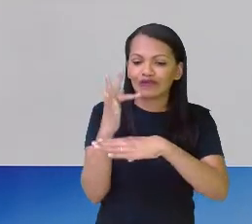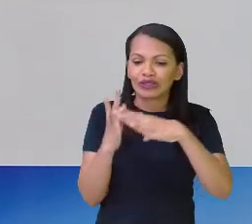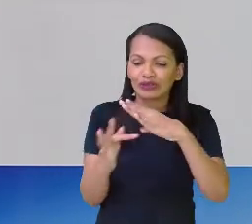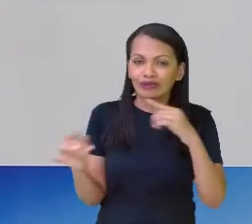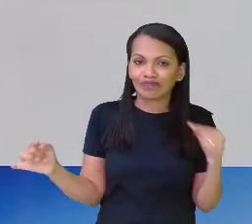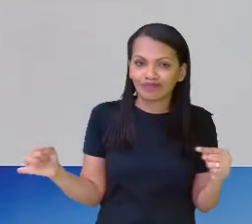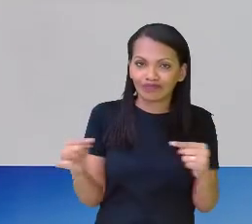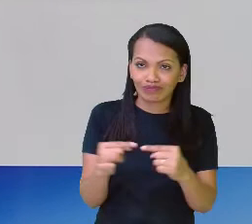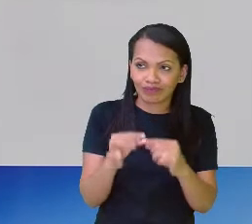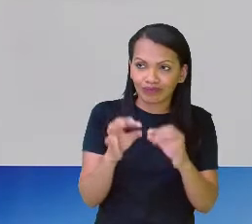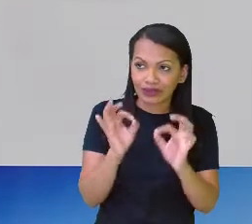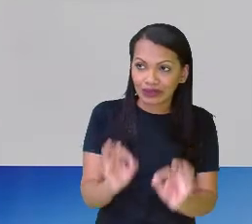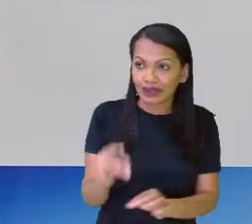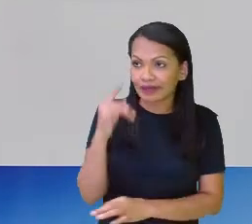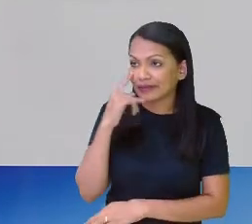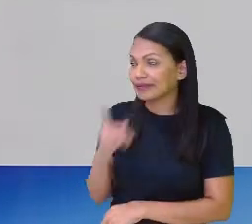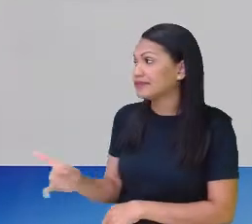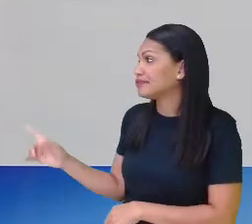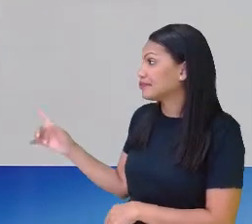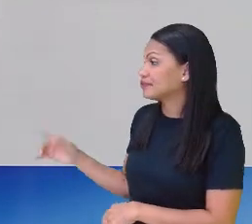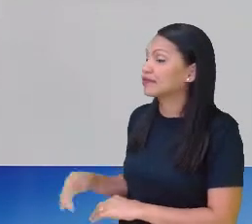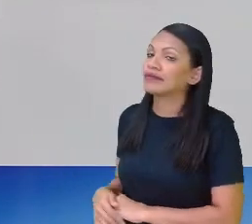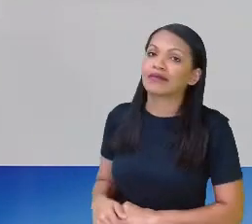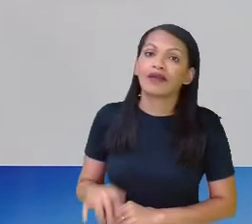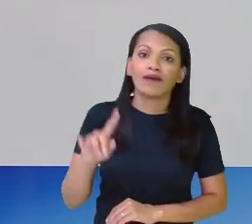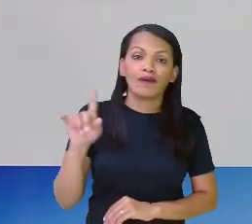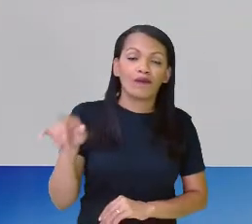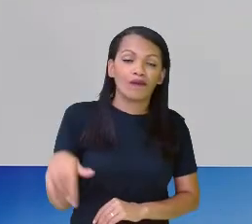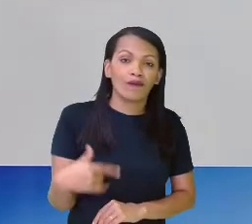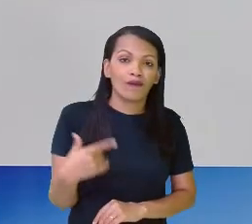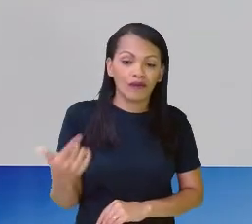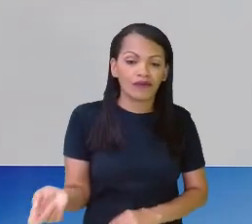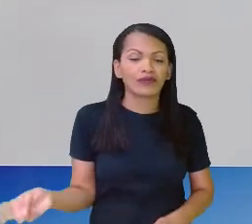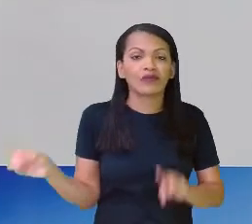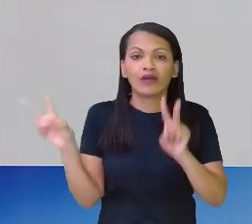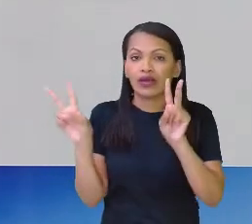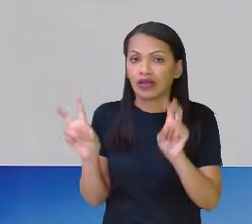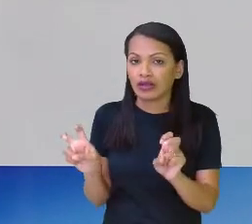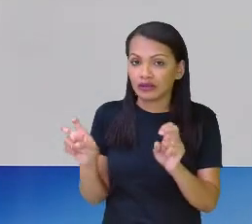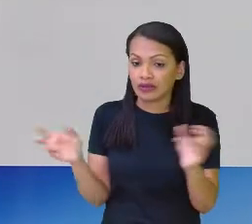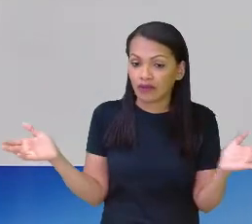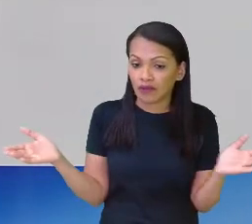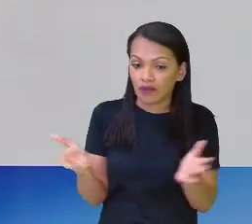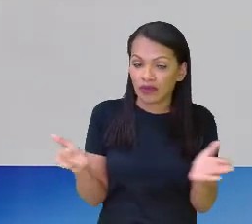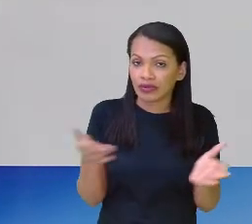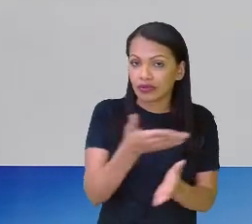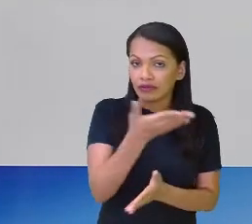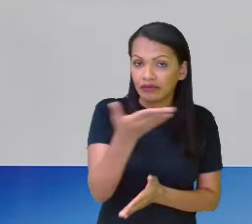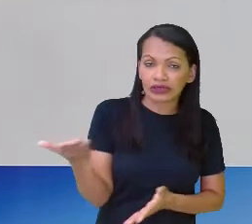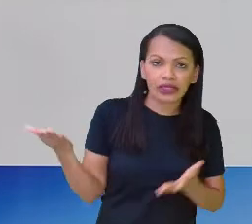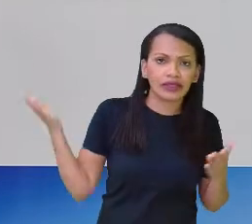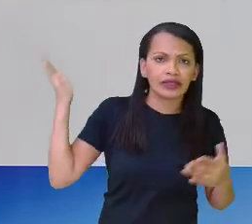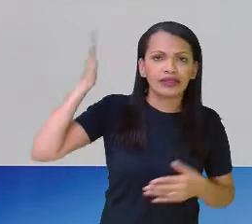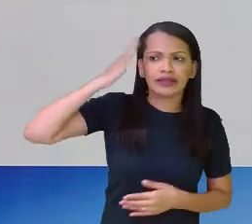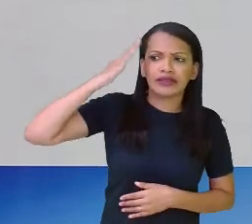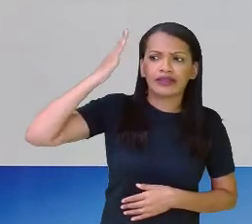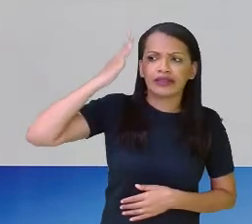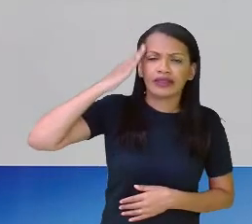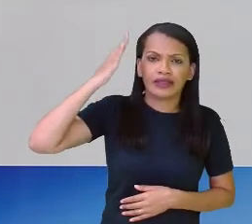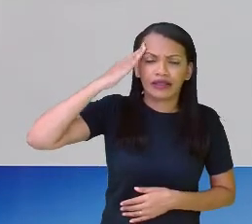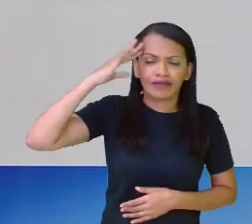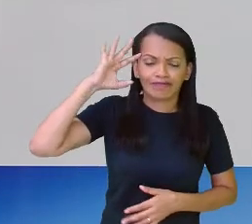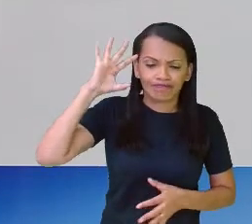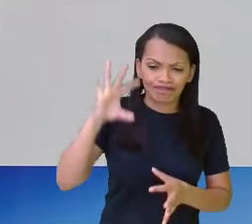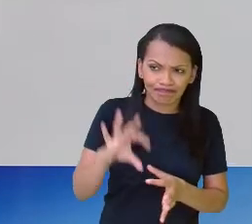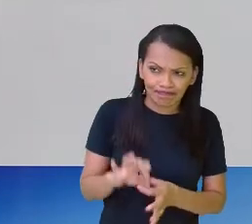metade. Beleza? Mas isso é outra história, é outro papo por hoje. Eu quero que vocês entendam essa questão